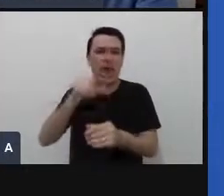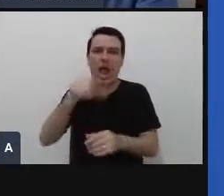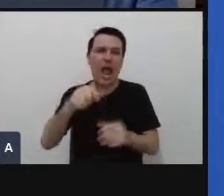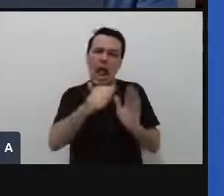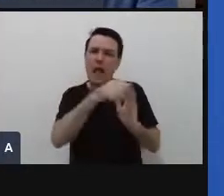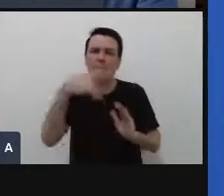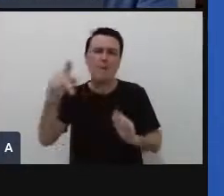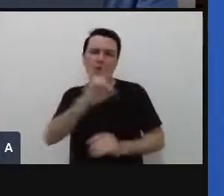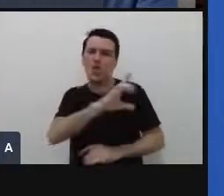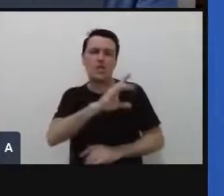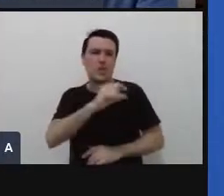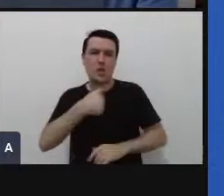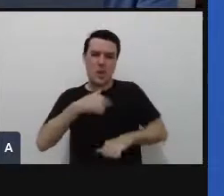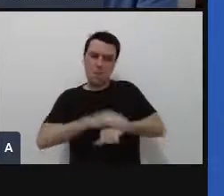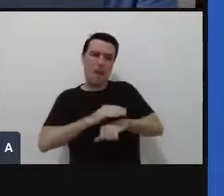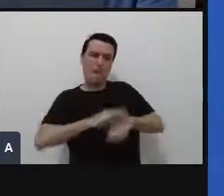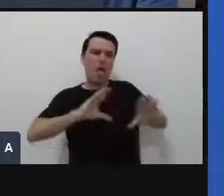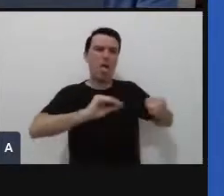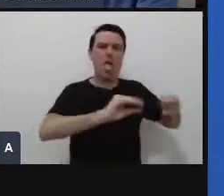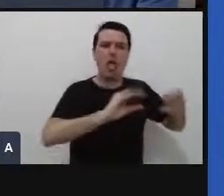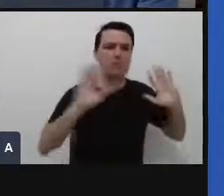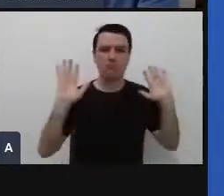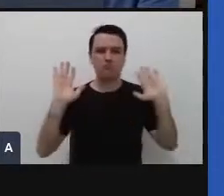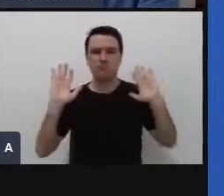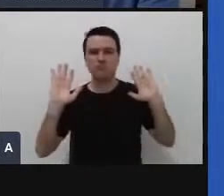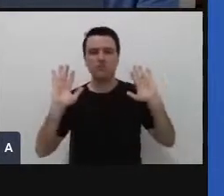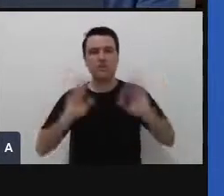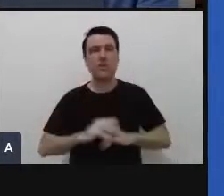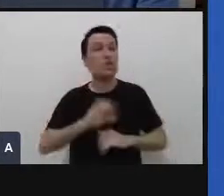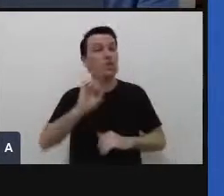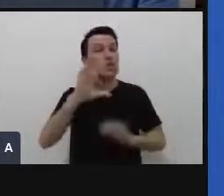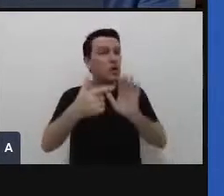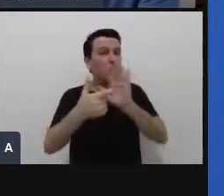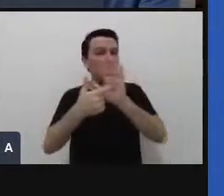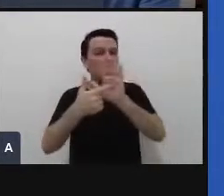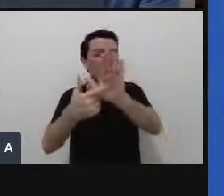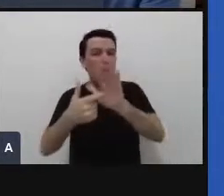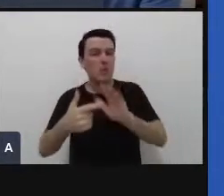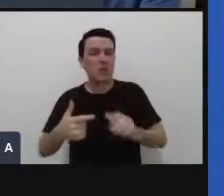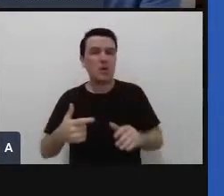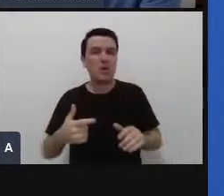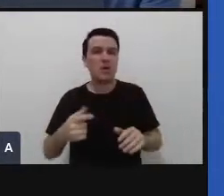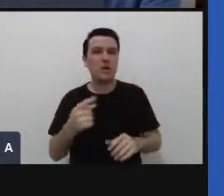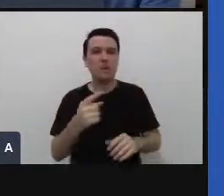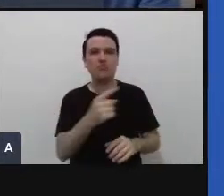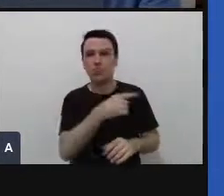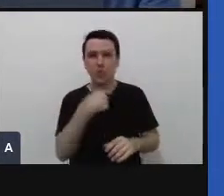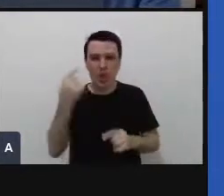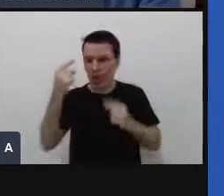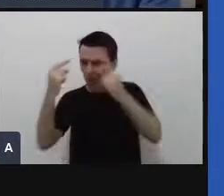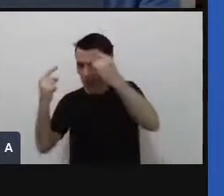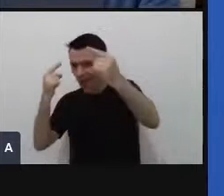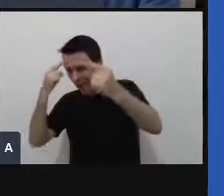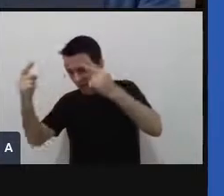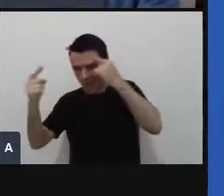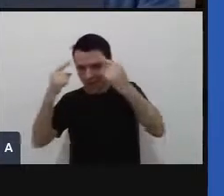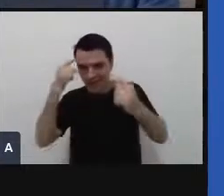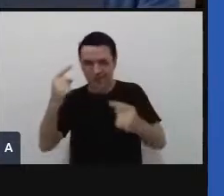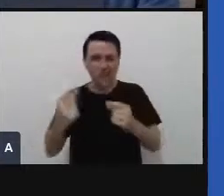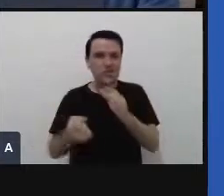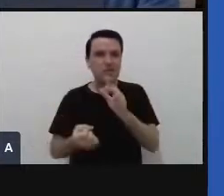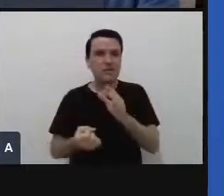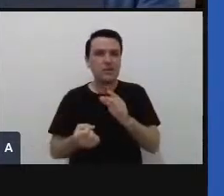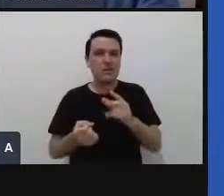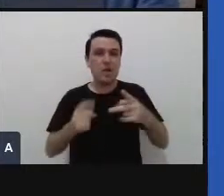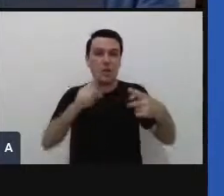automaticamente não sou eu que estou fazendo é só para mostrar a gente está fazendo aqui uma cocriação rápida que essas duas etapas